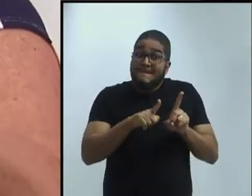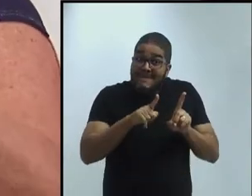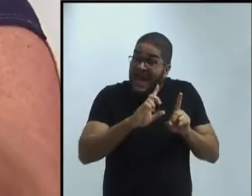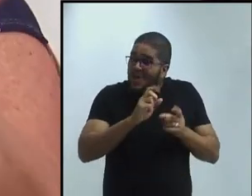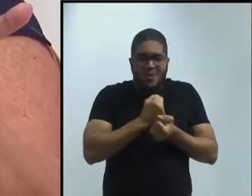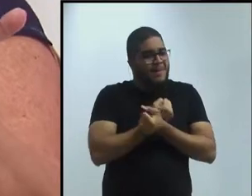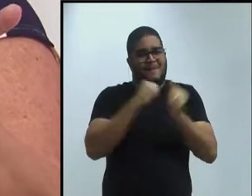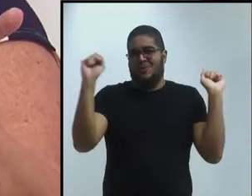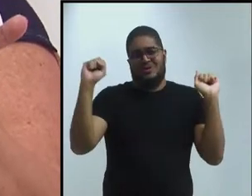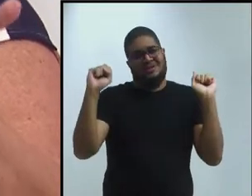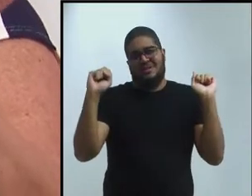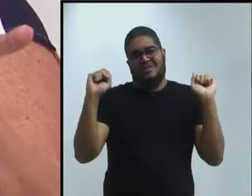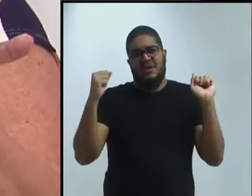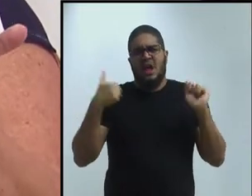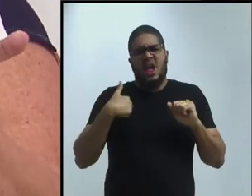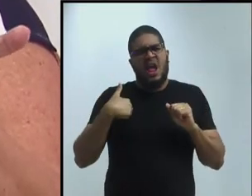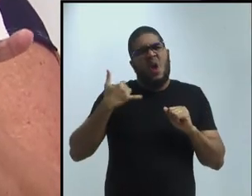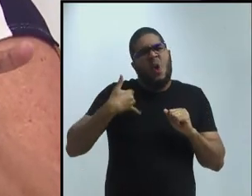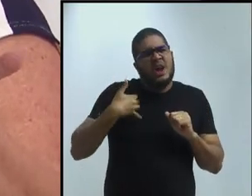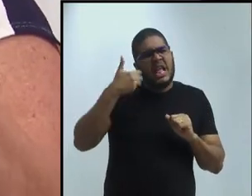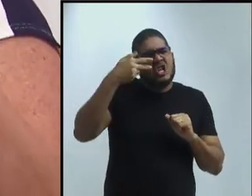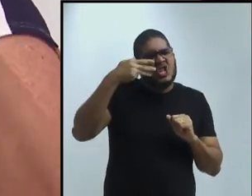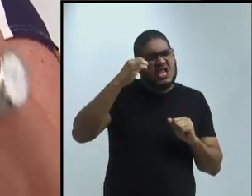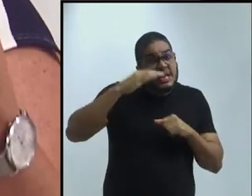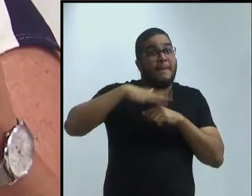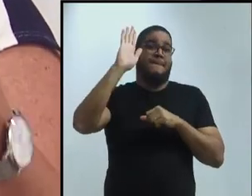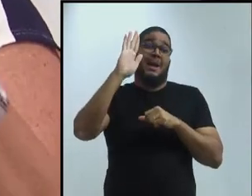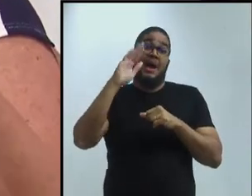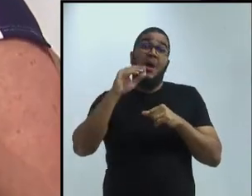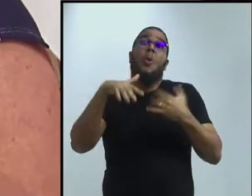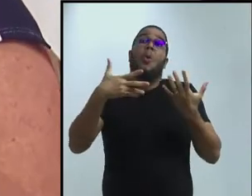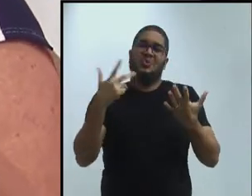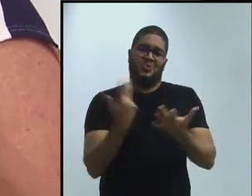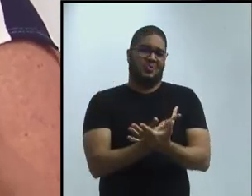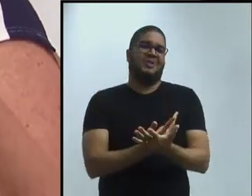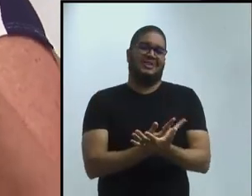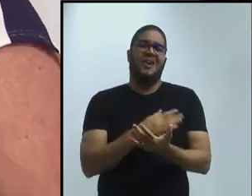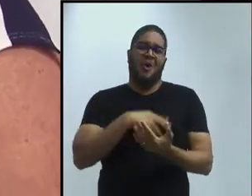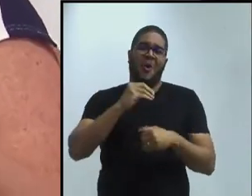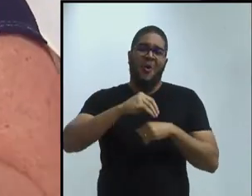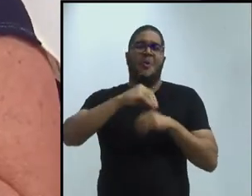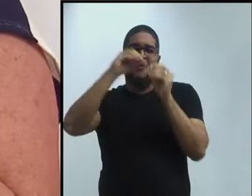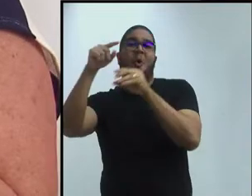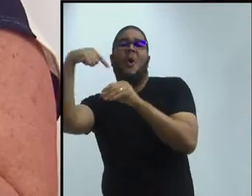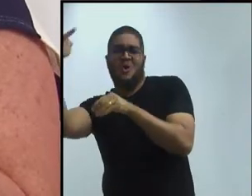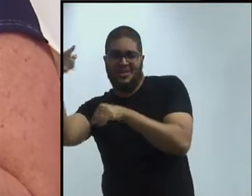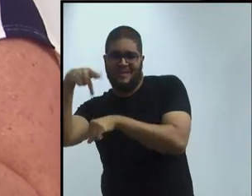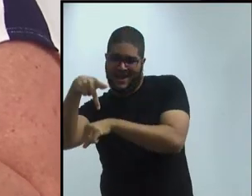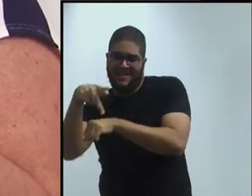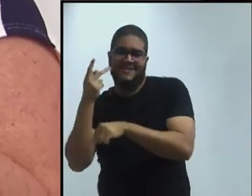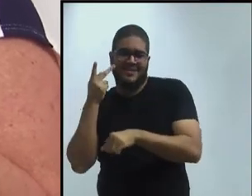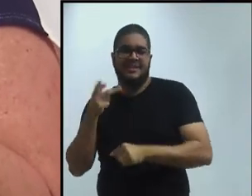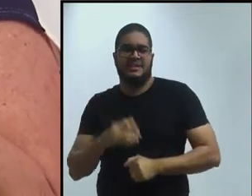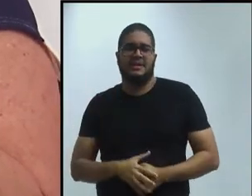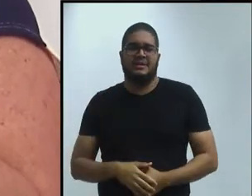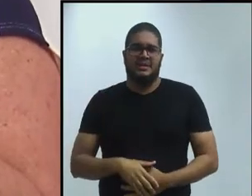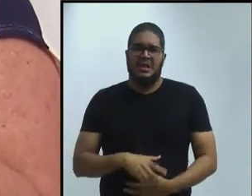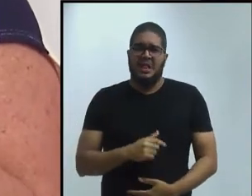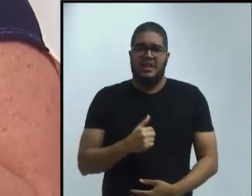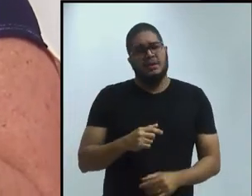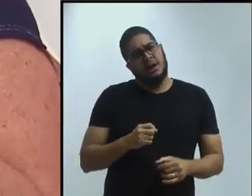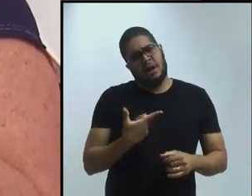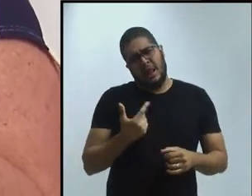anos quando tudo isso aconteceu, tá, gente? E depois, é claro, eu também não fico